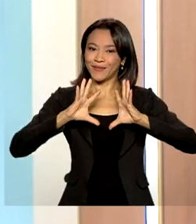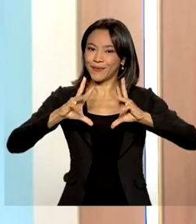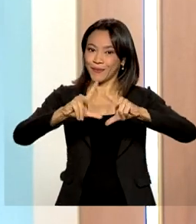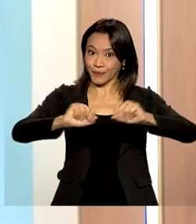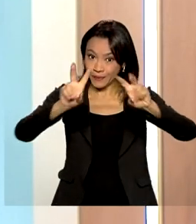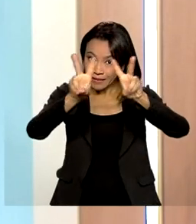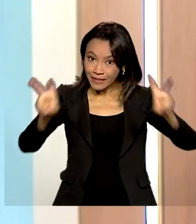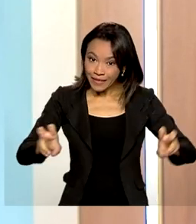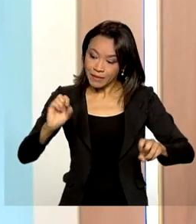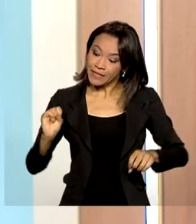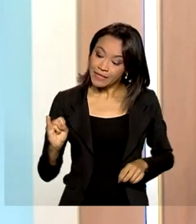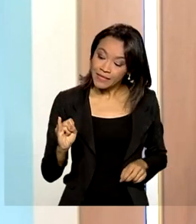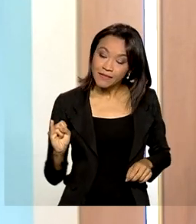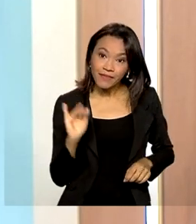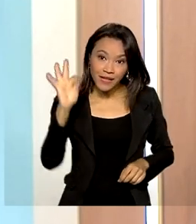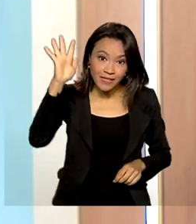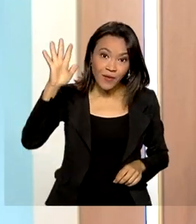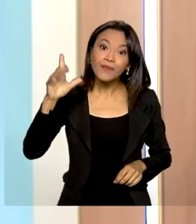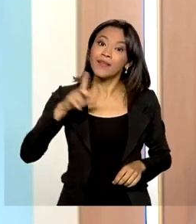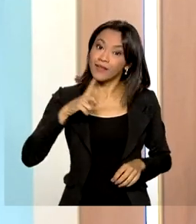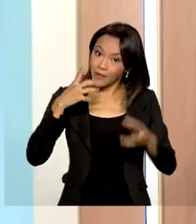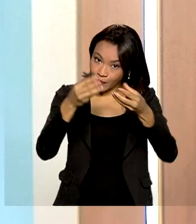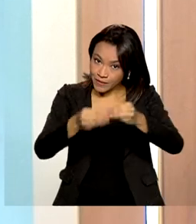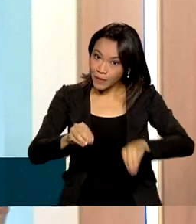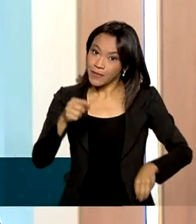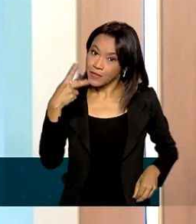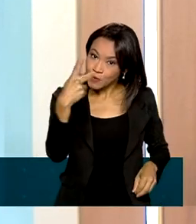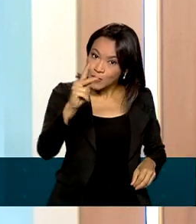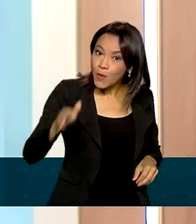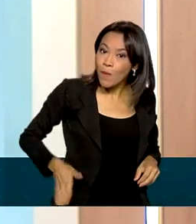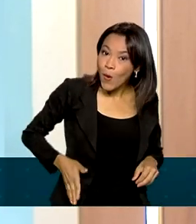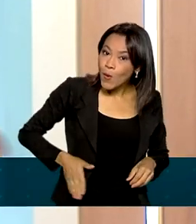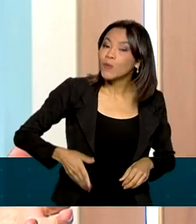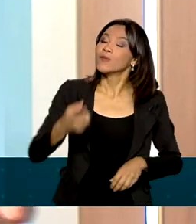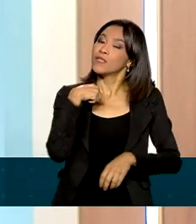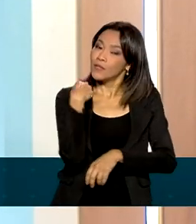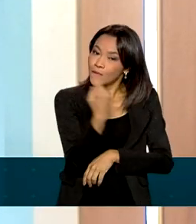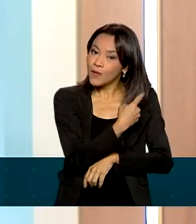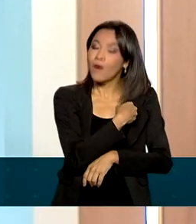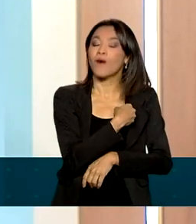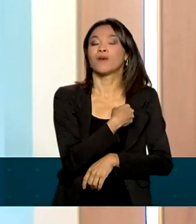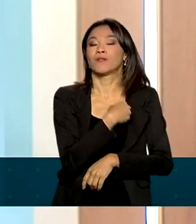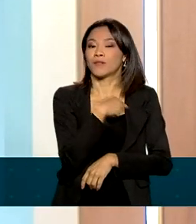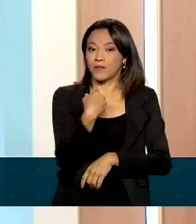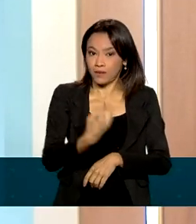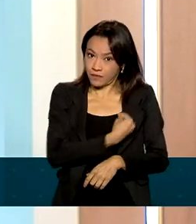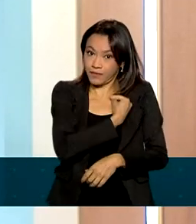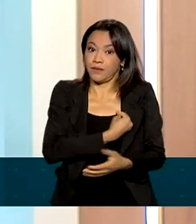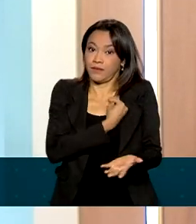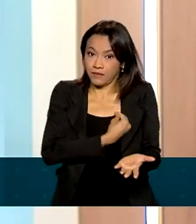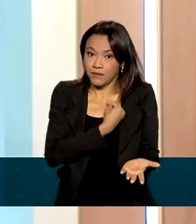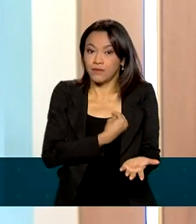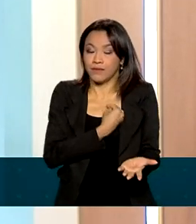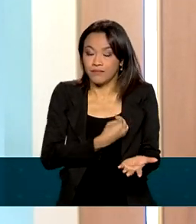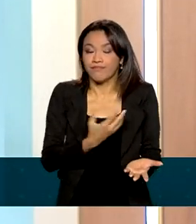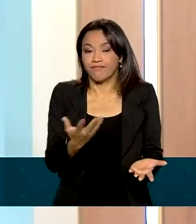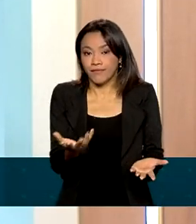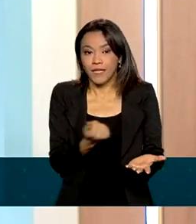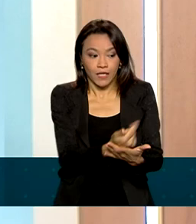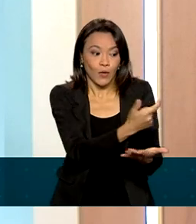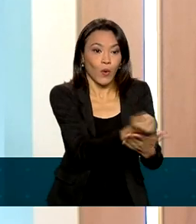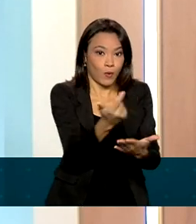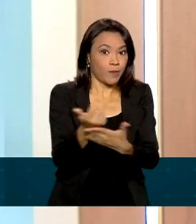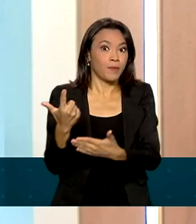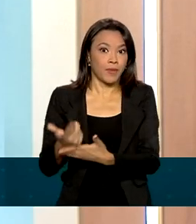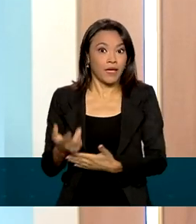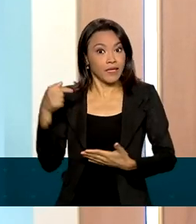a inflação, algo que afeta o seu bolso e que afeta também o nosso rendimento, nosso padrão de vida e o que nós podemos consumir. E